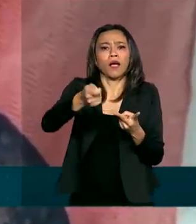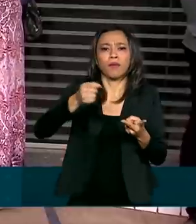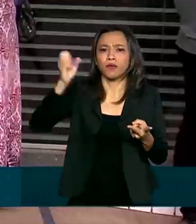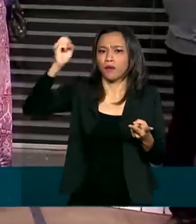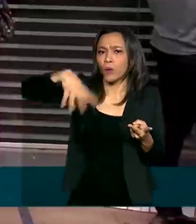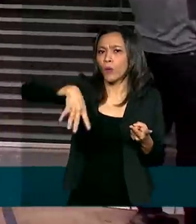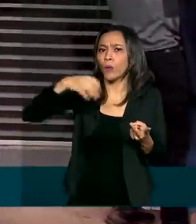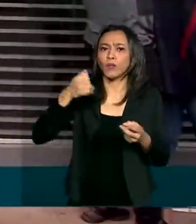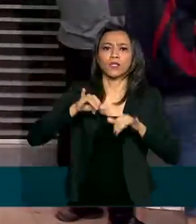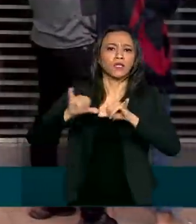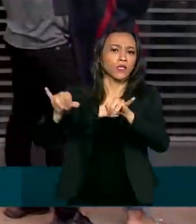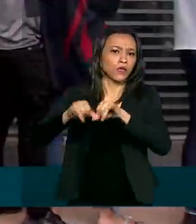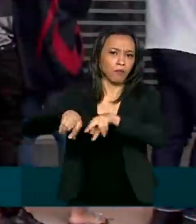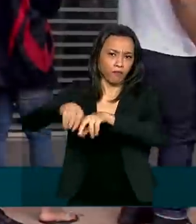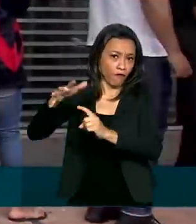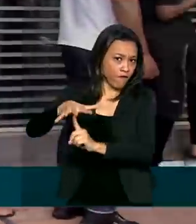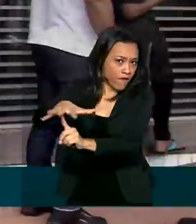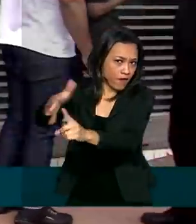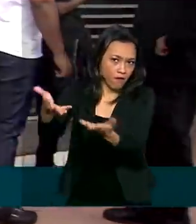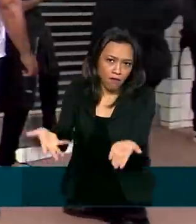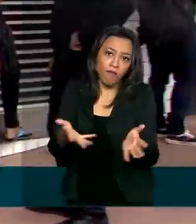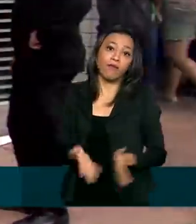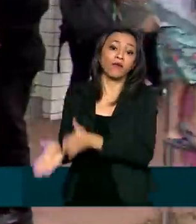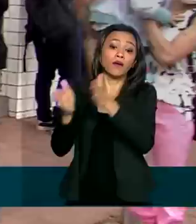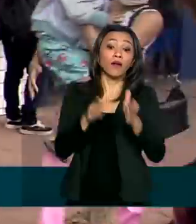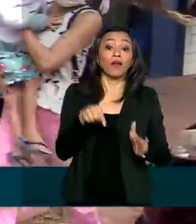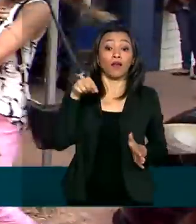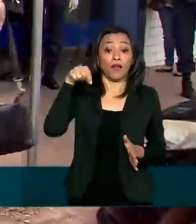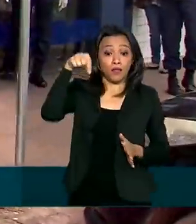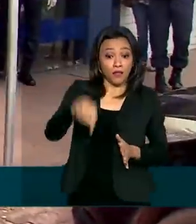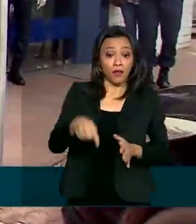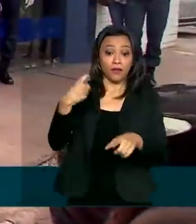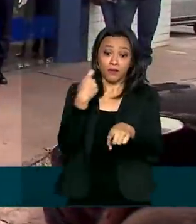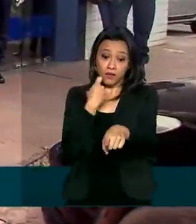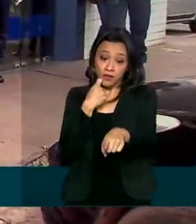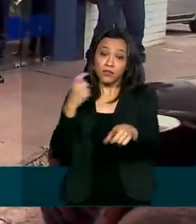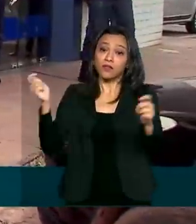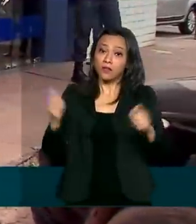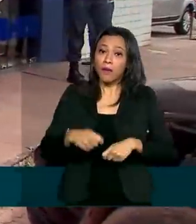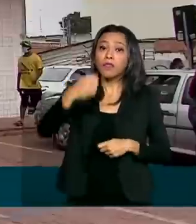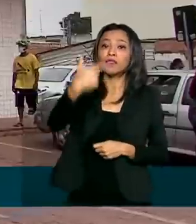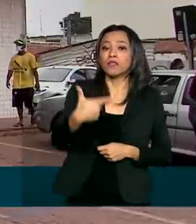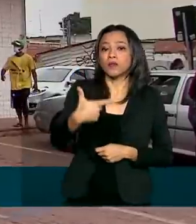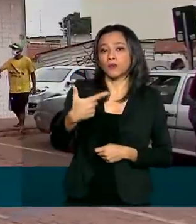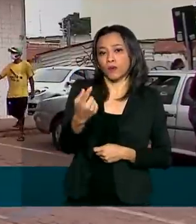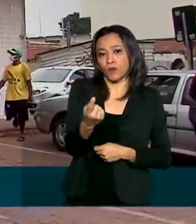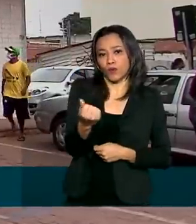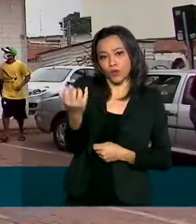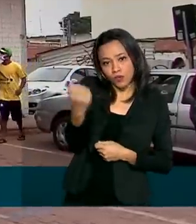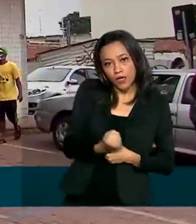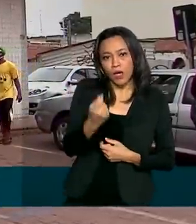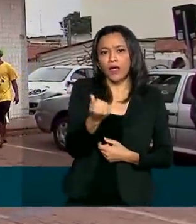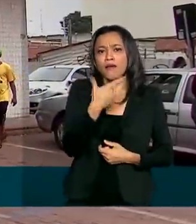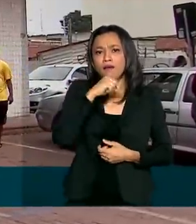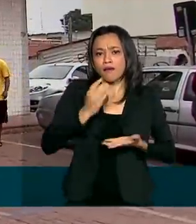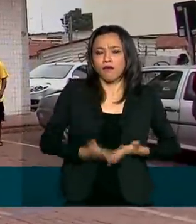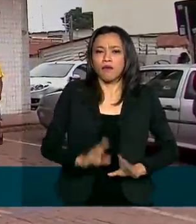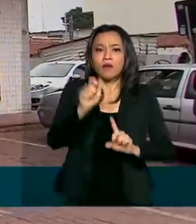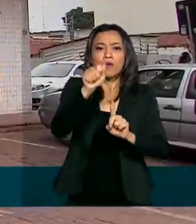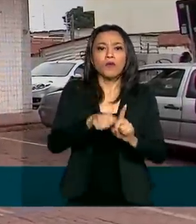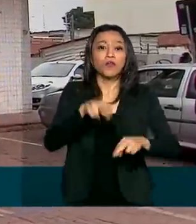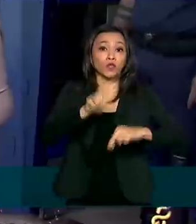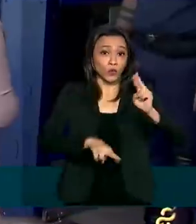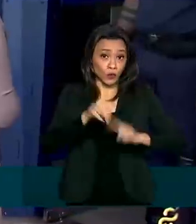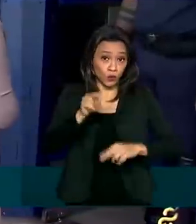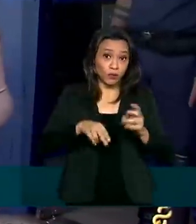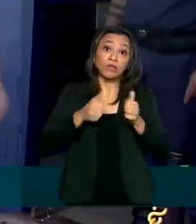feira. Nesta sexta-feira, poderão sacar a segunda parcela do benefício os nascidos em junho. E